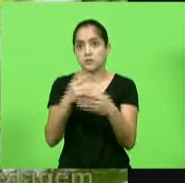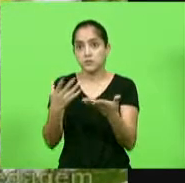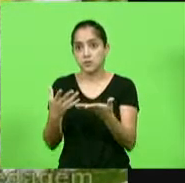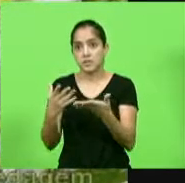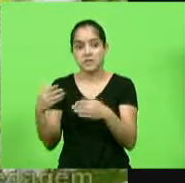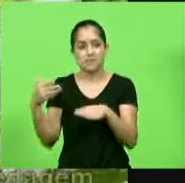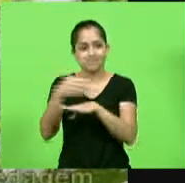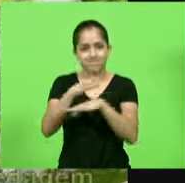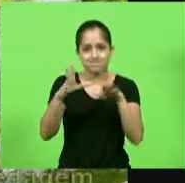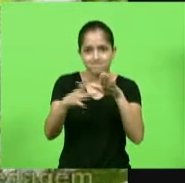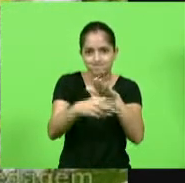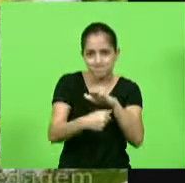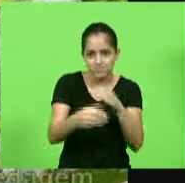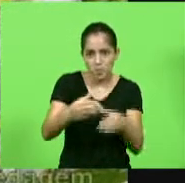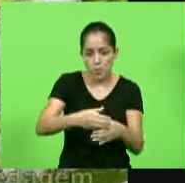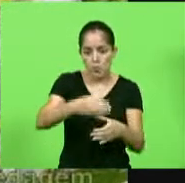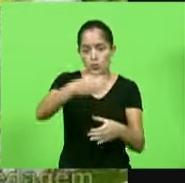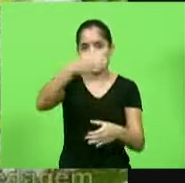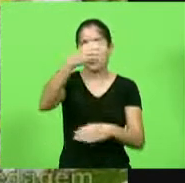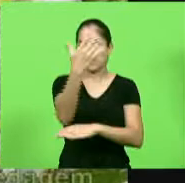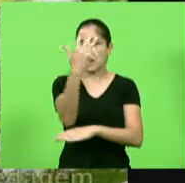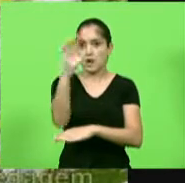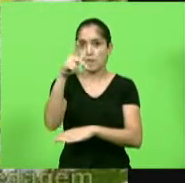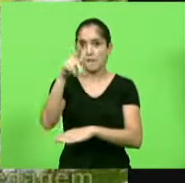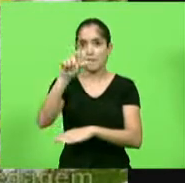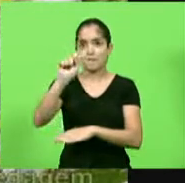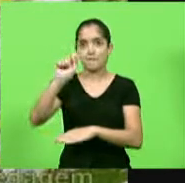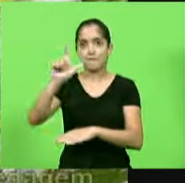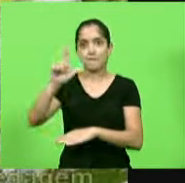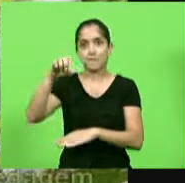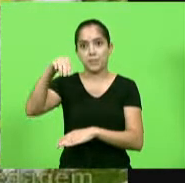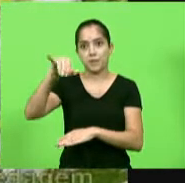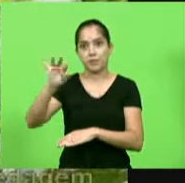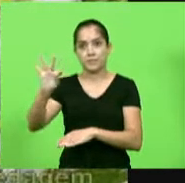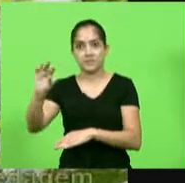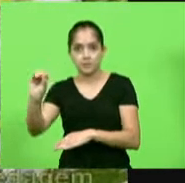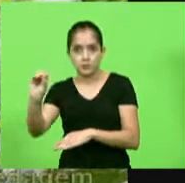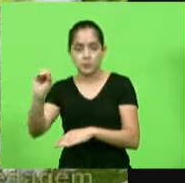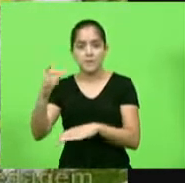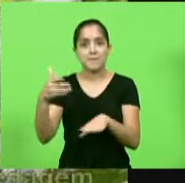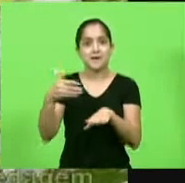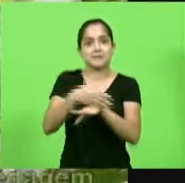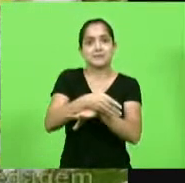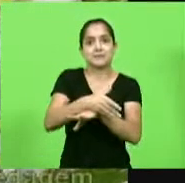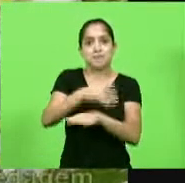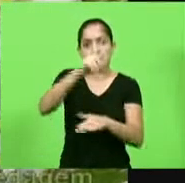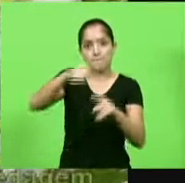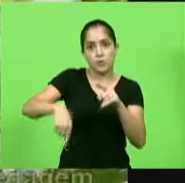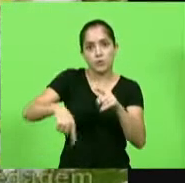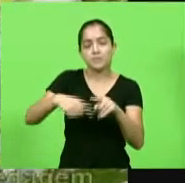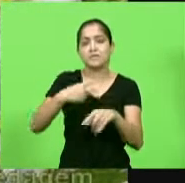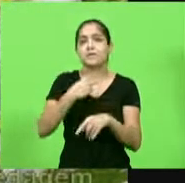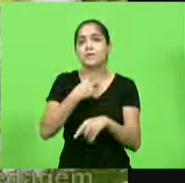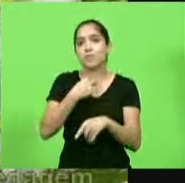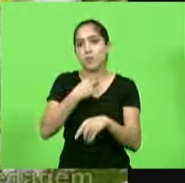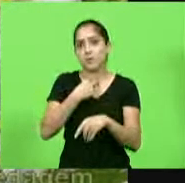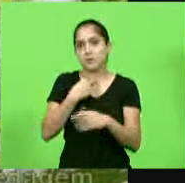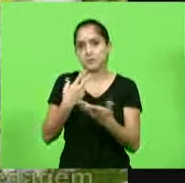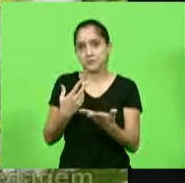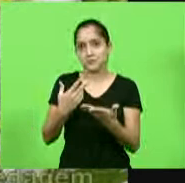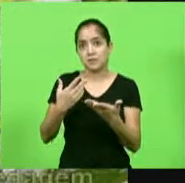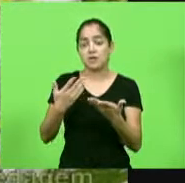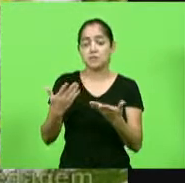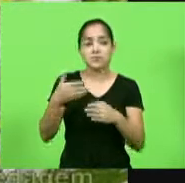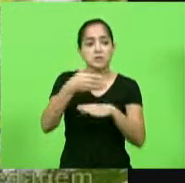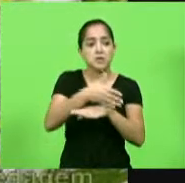ladrões de palmito, por exemplo, e assim vai. Só que não se pode negar acesso das pessoas que querem aproveitar a